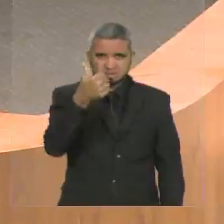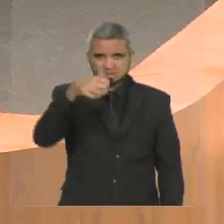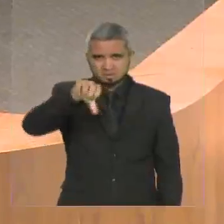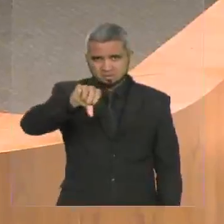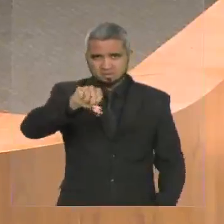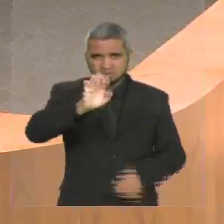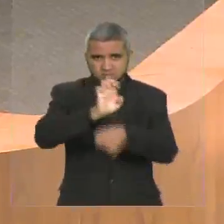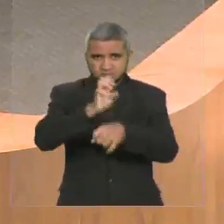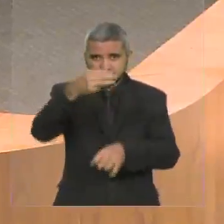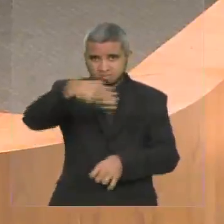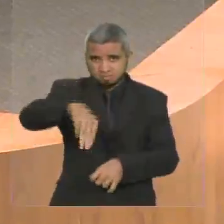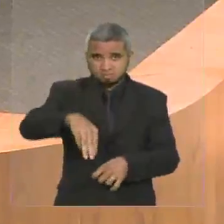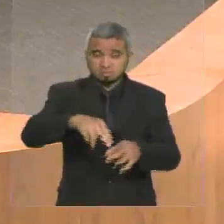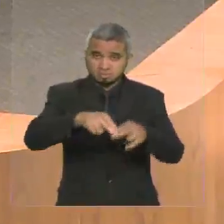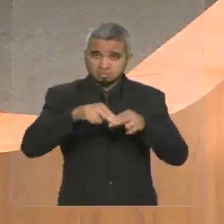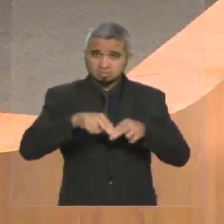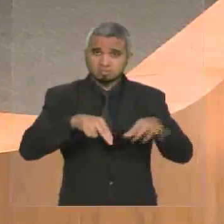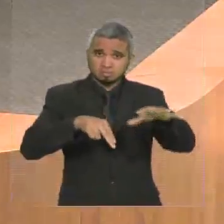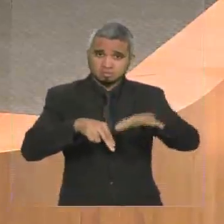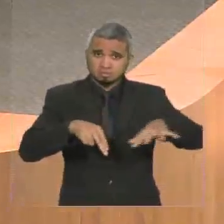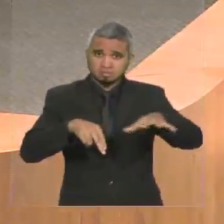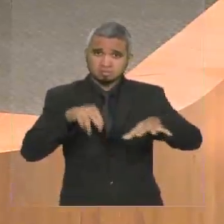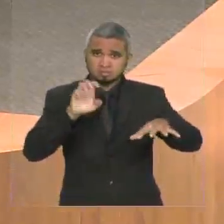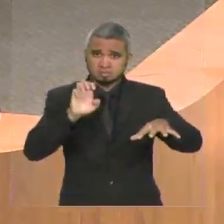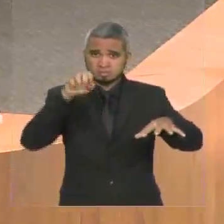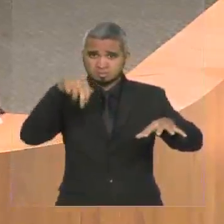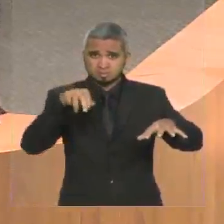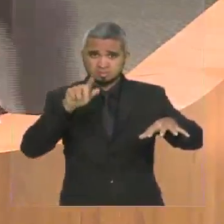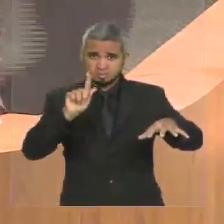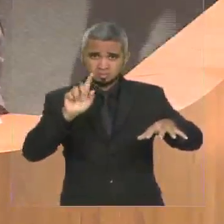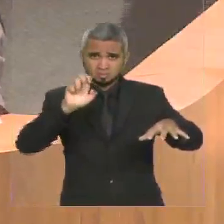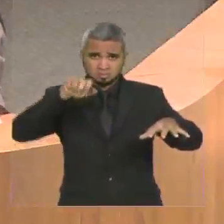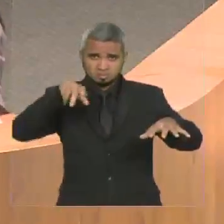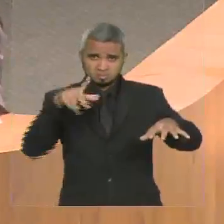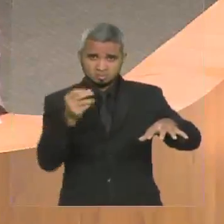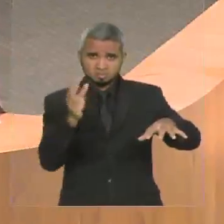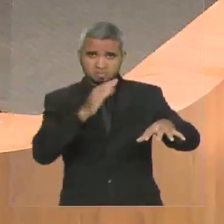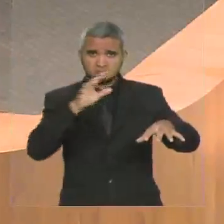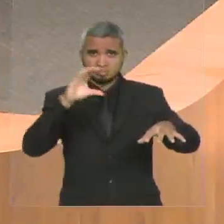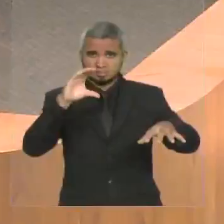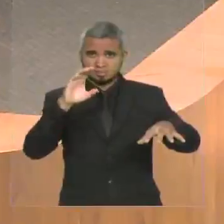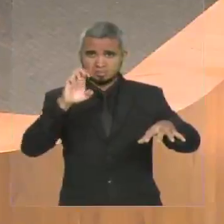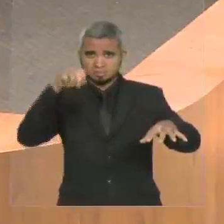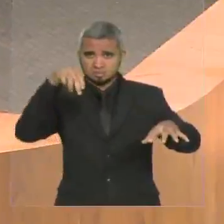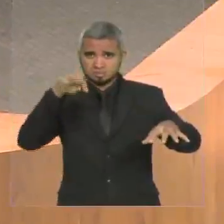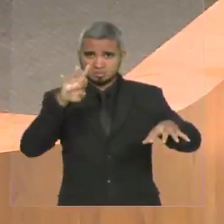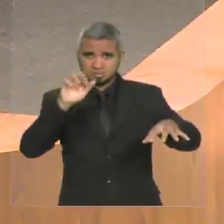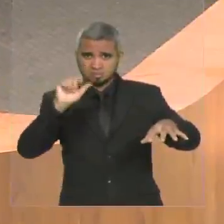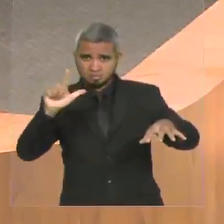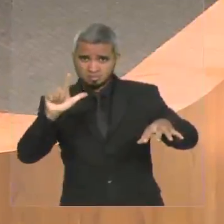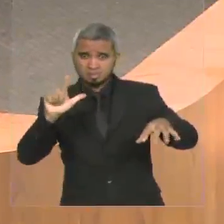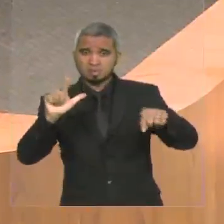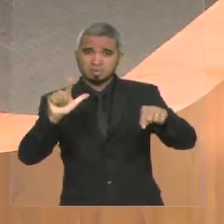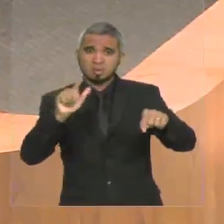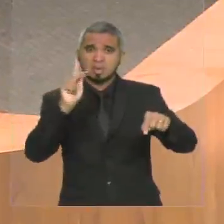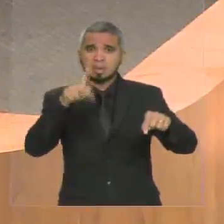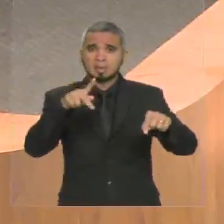graças ao engenho central, Pindaré Mirim foi a primeira cidade a ter energia elétrica no Brasil,